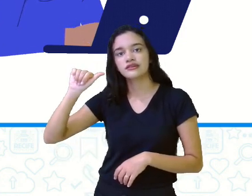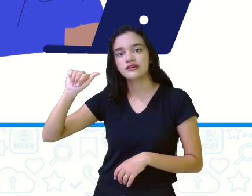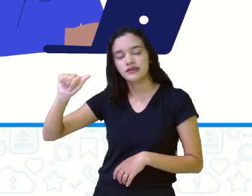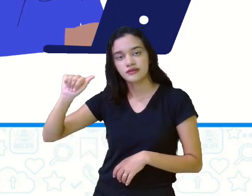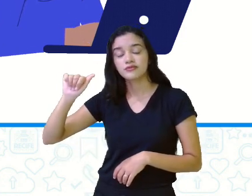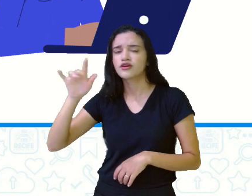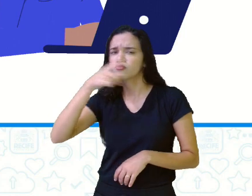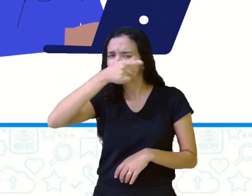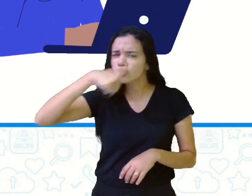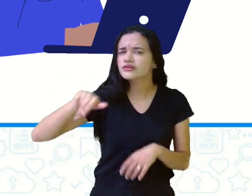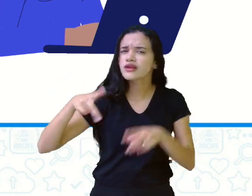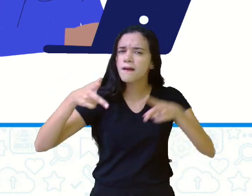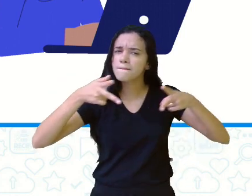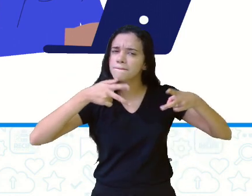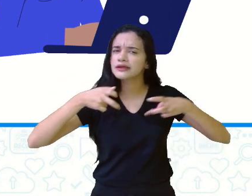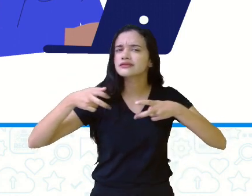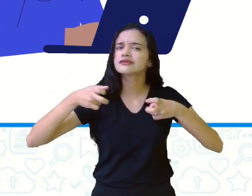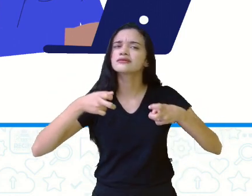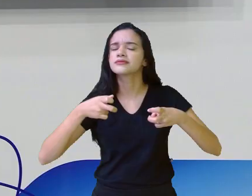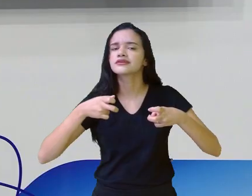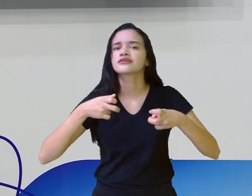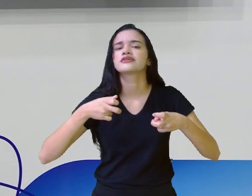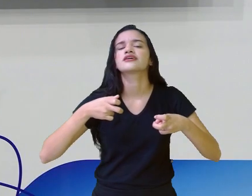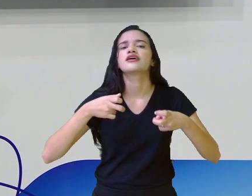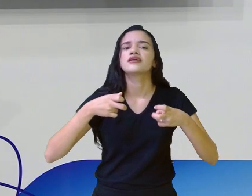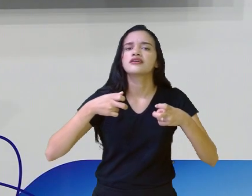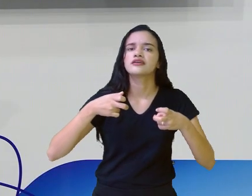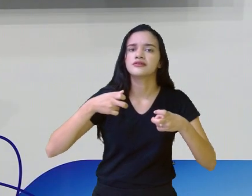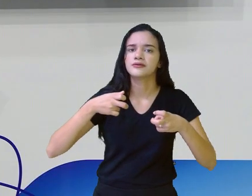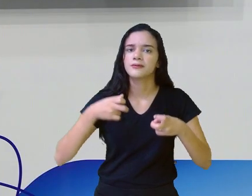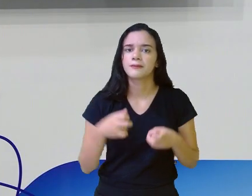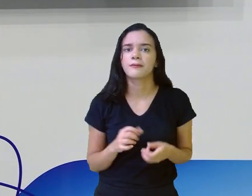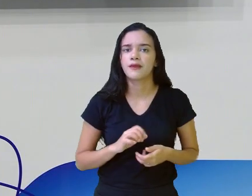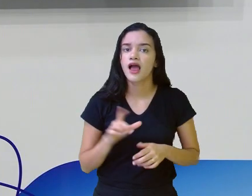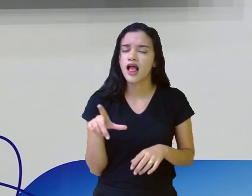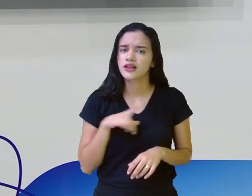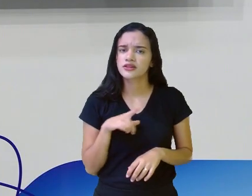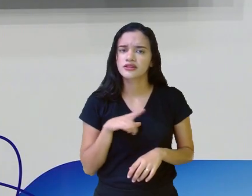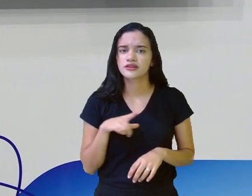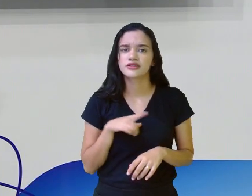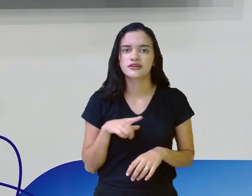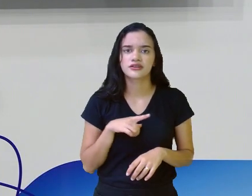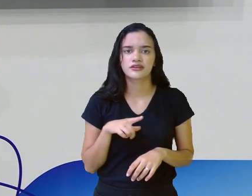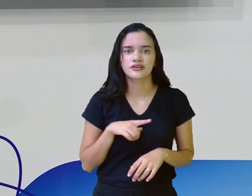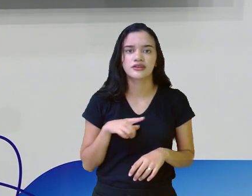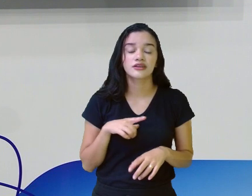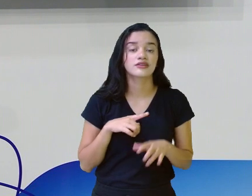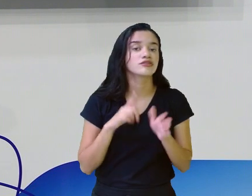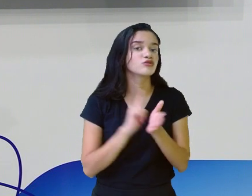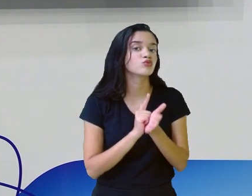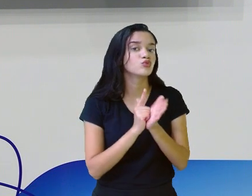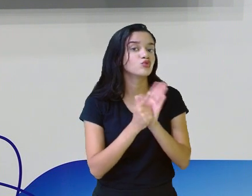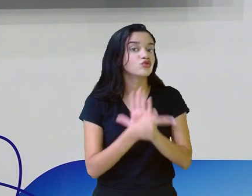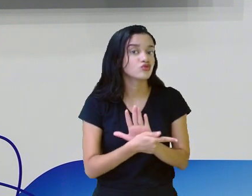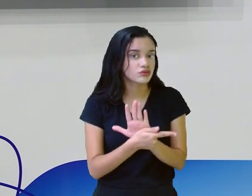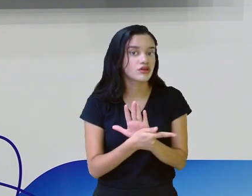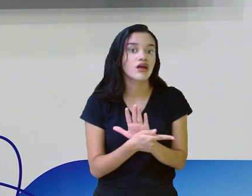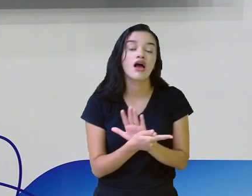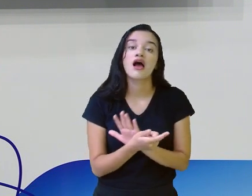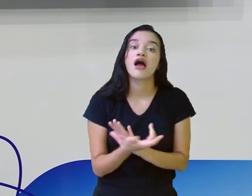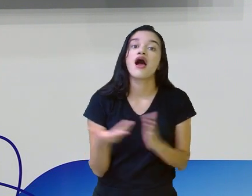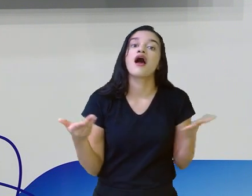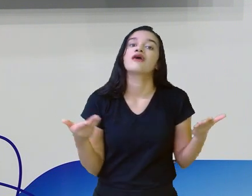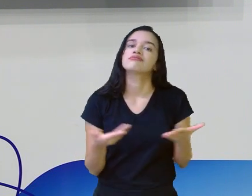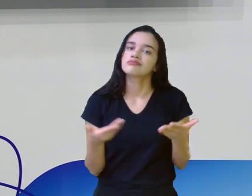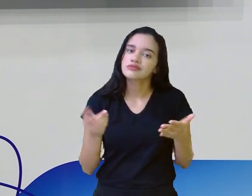Vocês percebem aí que esse geralmente tem a ver com o gênero. Eu vou, a gente